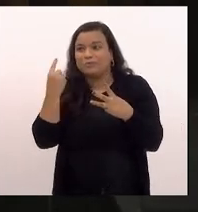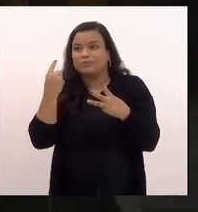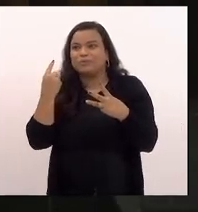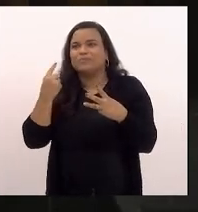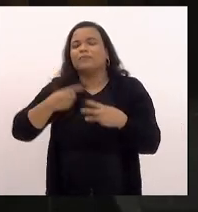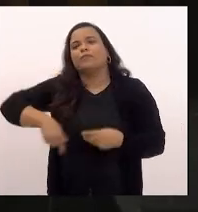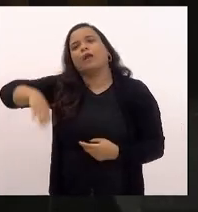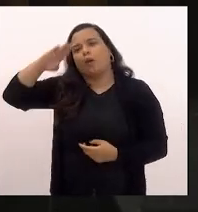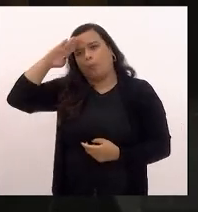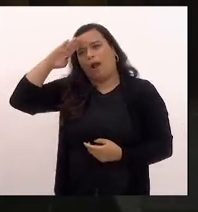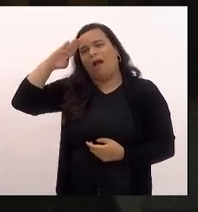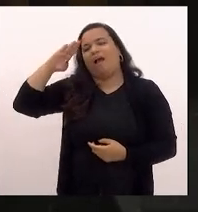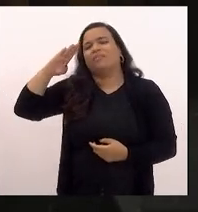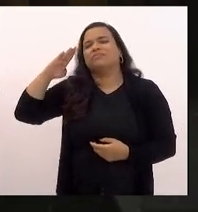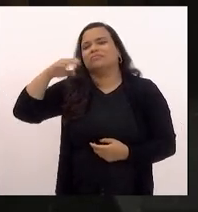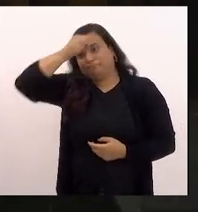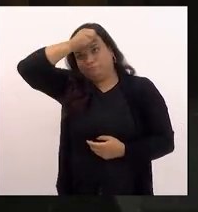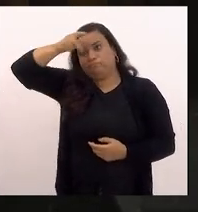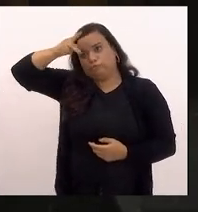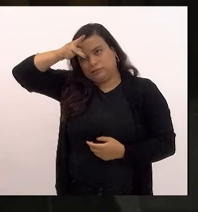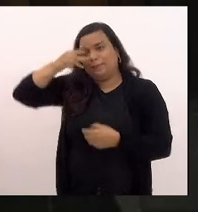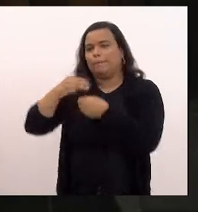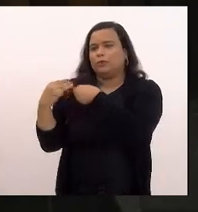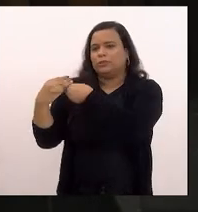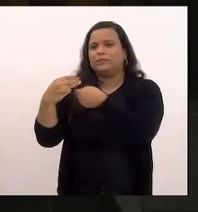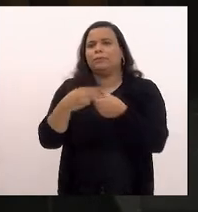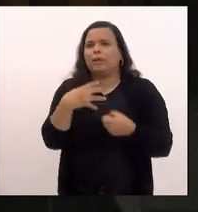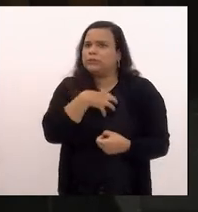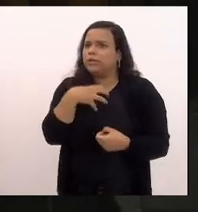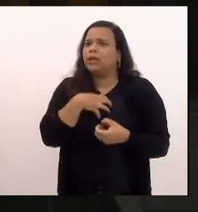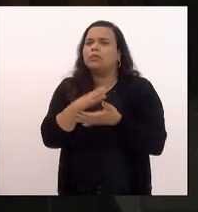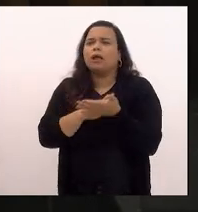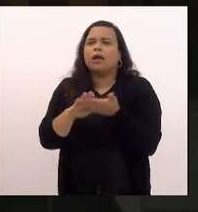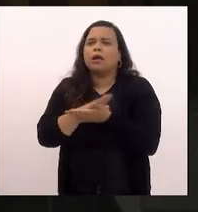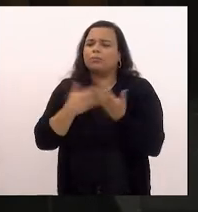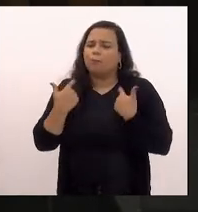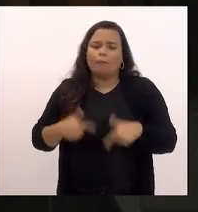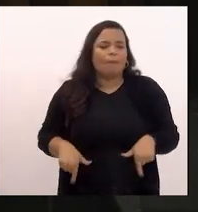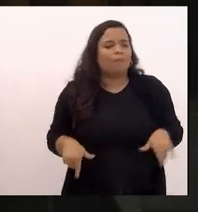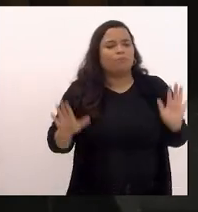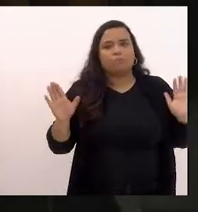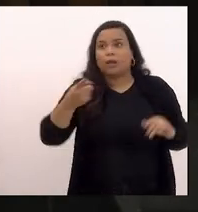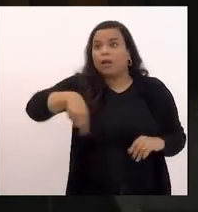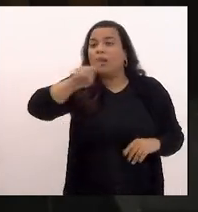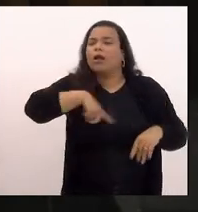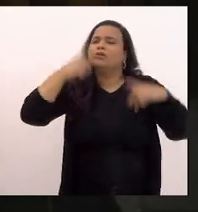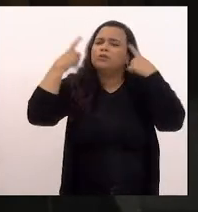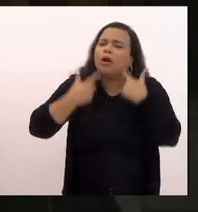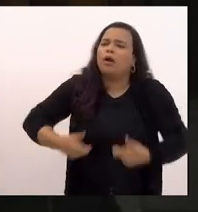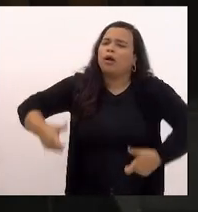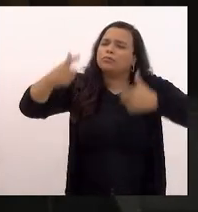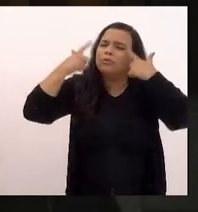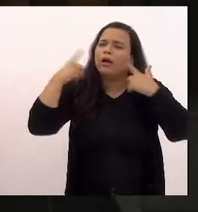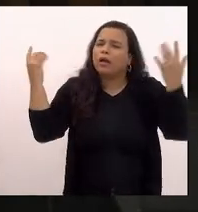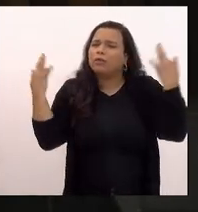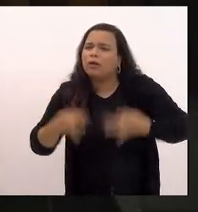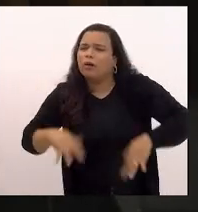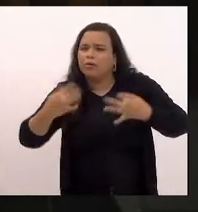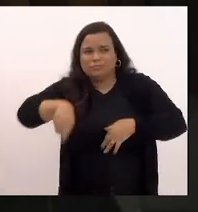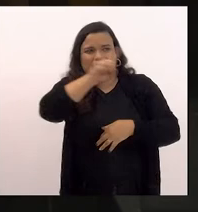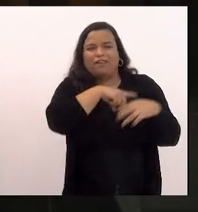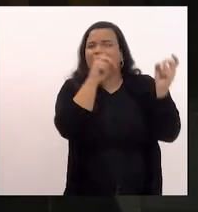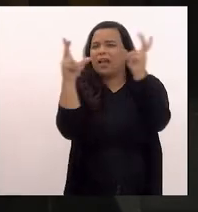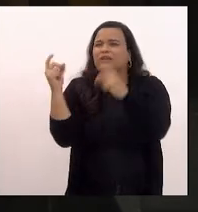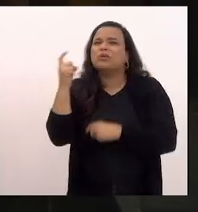insensível com a revolta e com a dor de muitas daquelas pessoas que como Iago viviam ali vendendo bala vendendo doce na frente das barcas